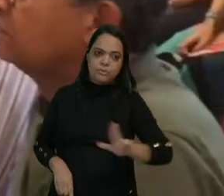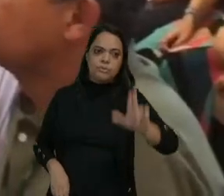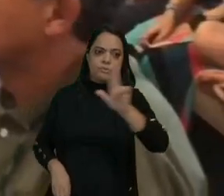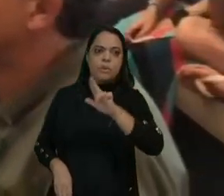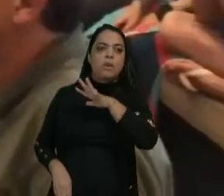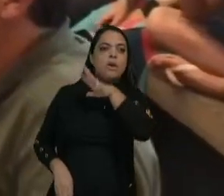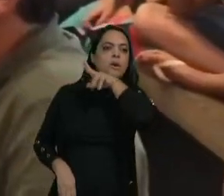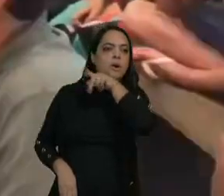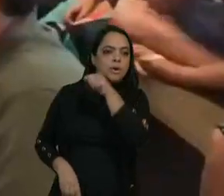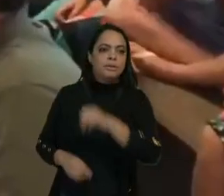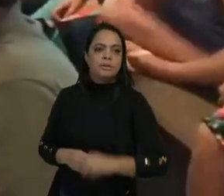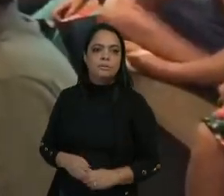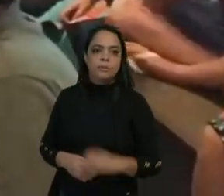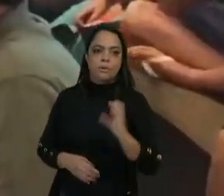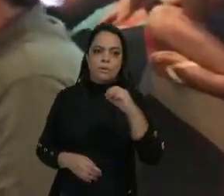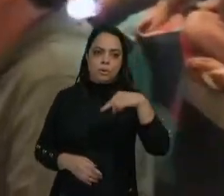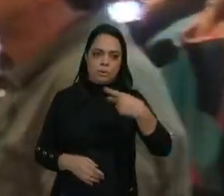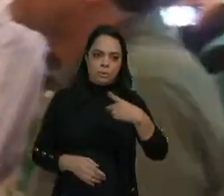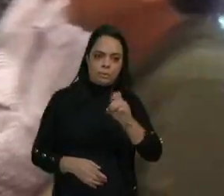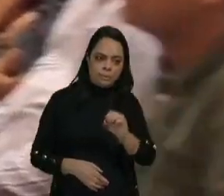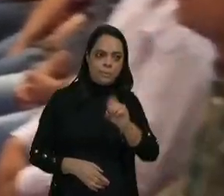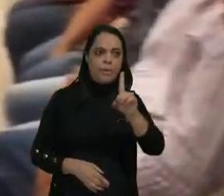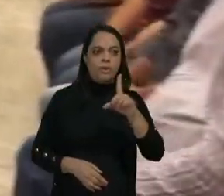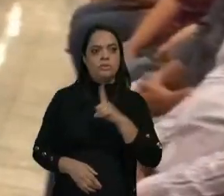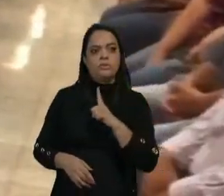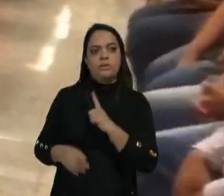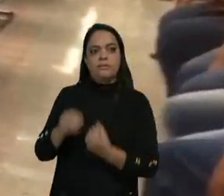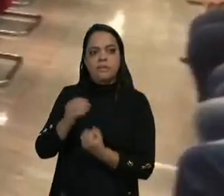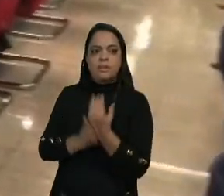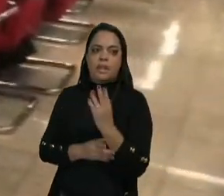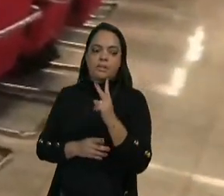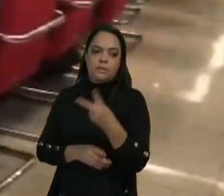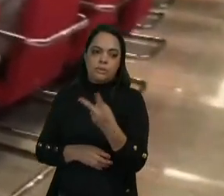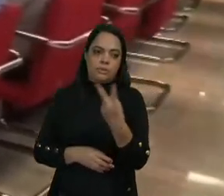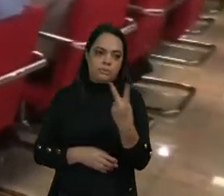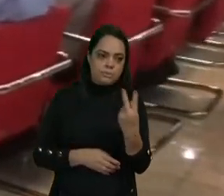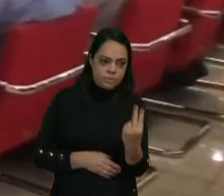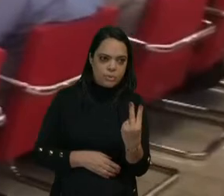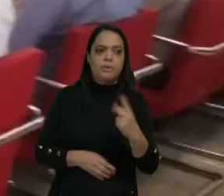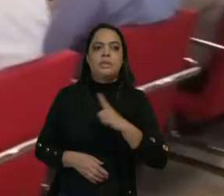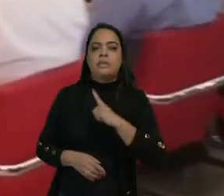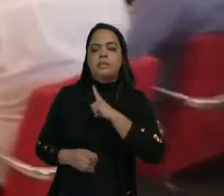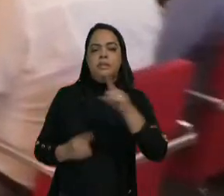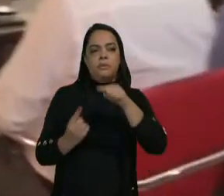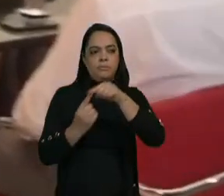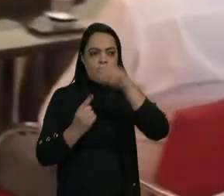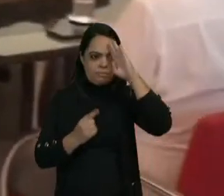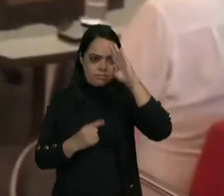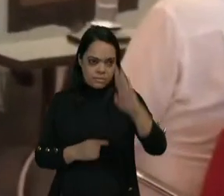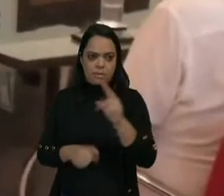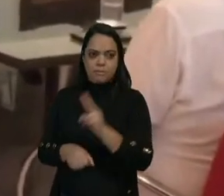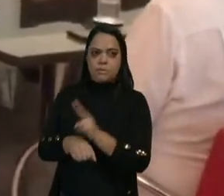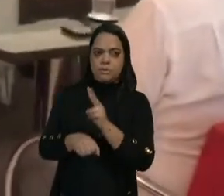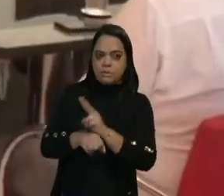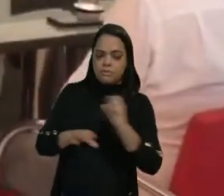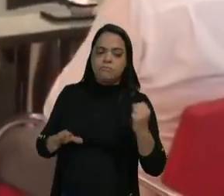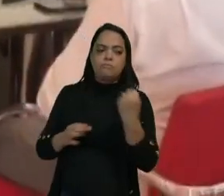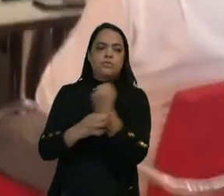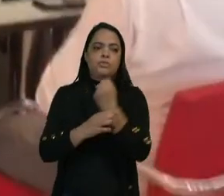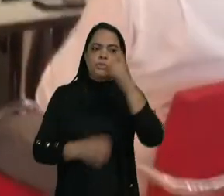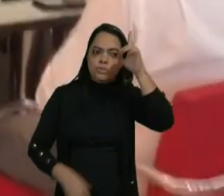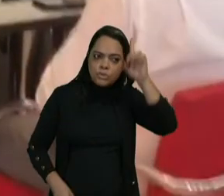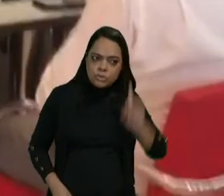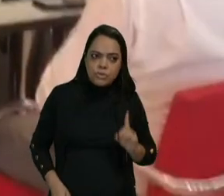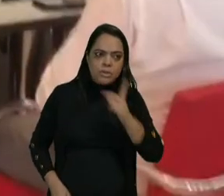Odelmo Leão. O Compode foi criado em 2002 e tem como finalidade principal a proteção e a garantia dos direitos das